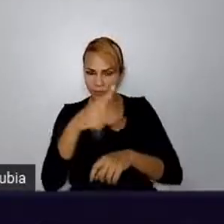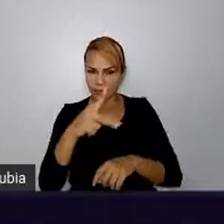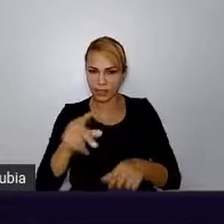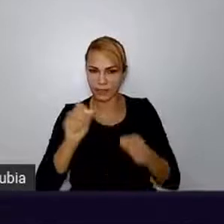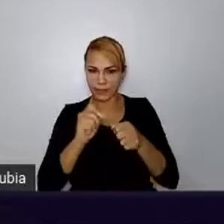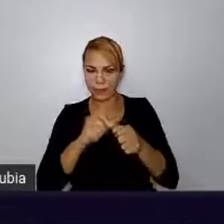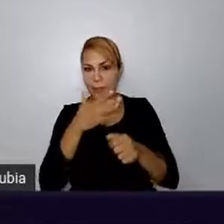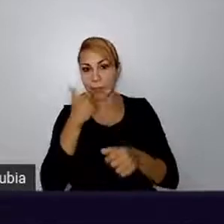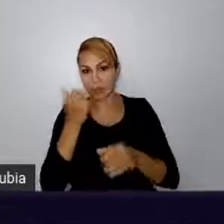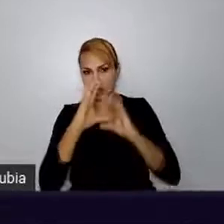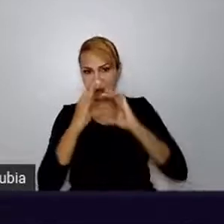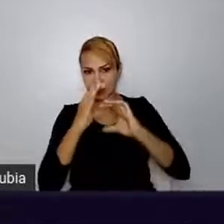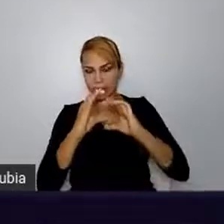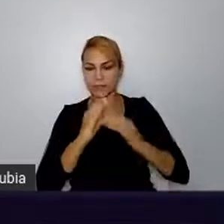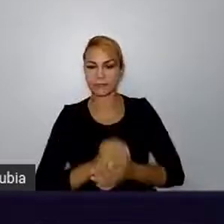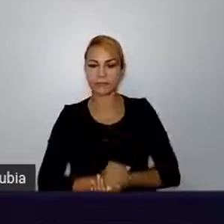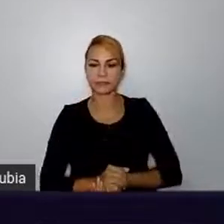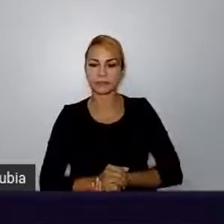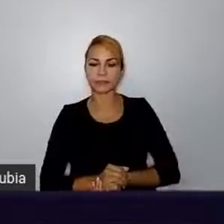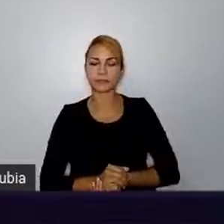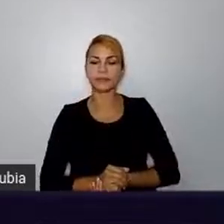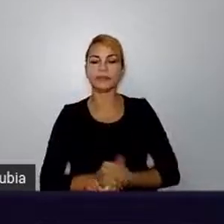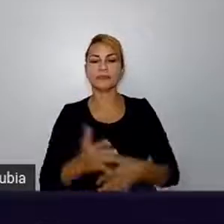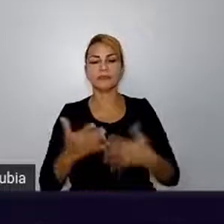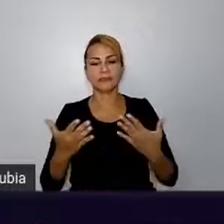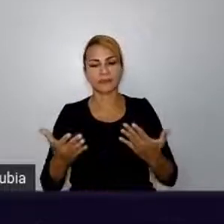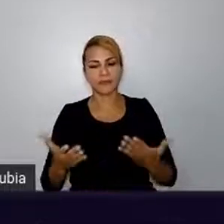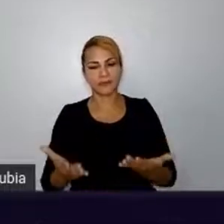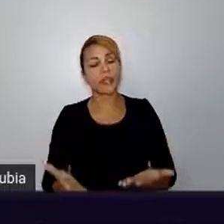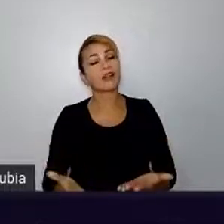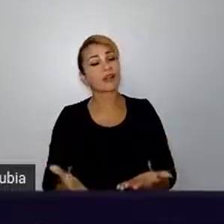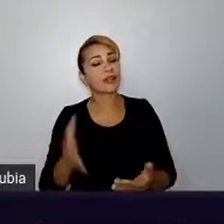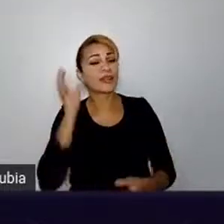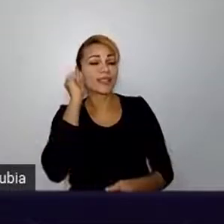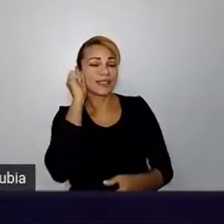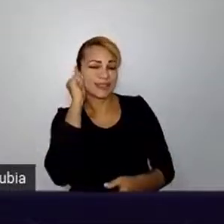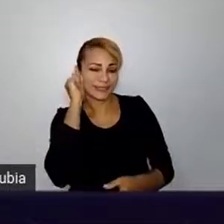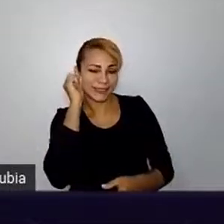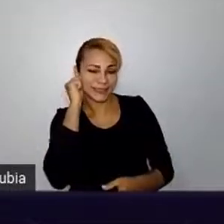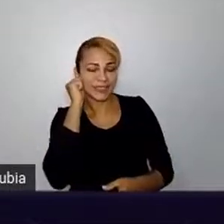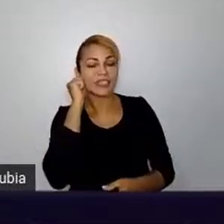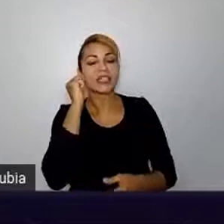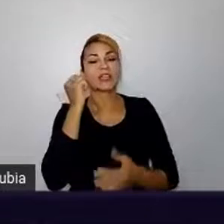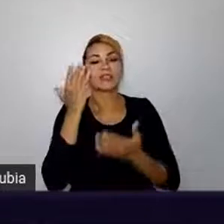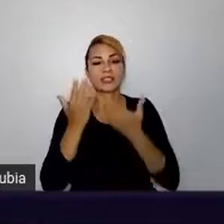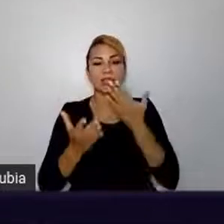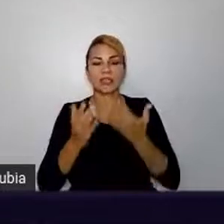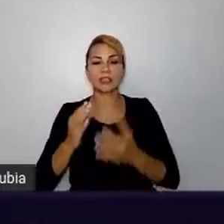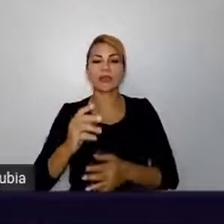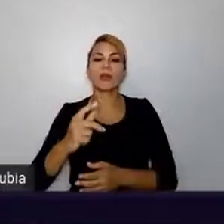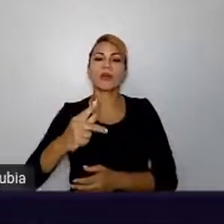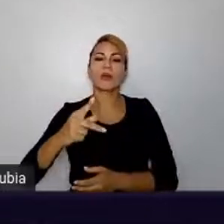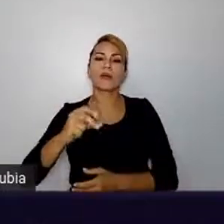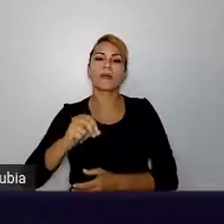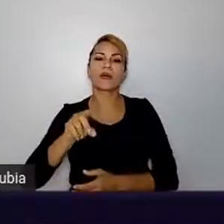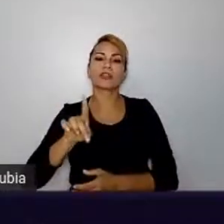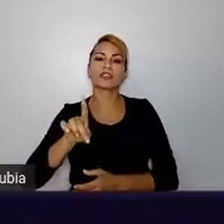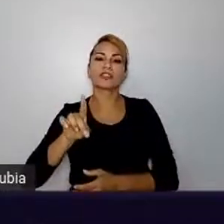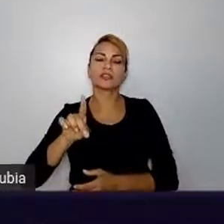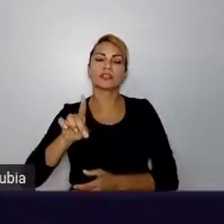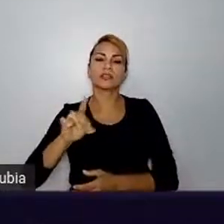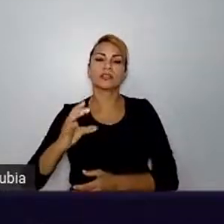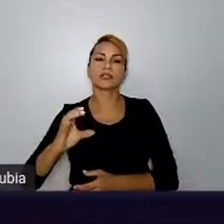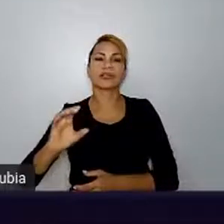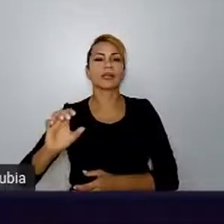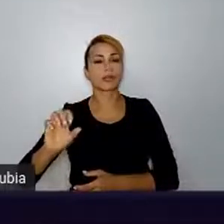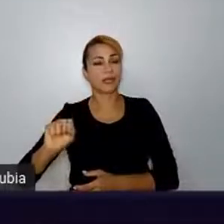Então, eu tenho escutado bastante podcasts da área de psicologia. Acho que o que vem na minha cabeça é dois